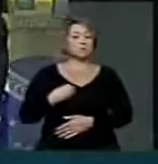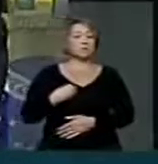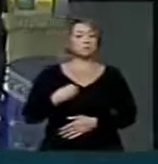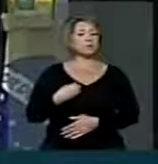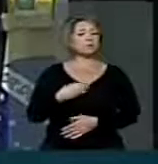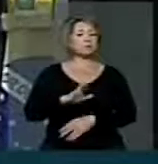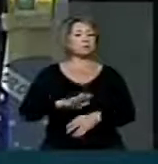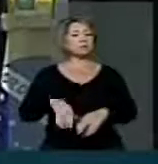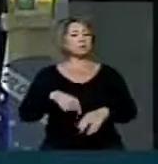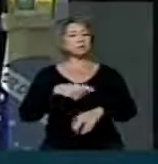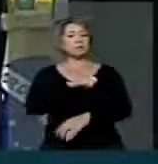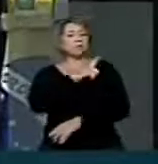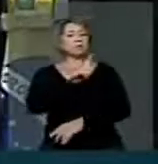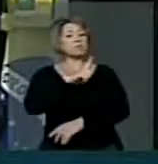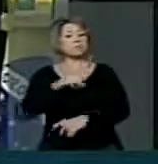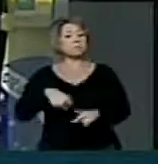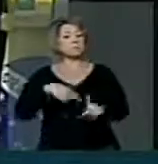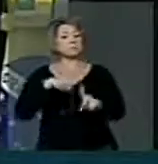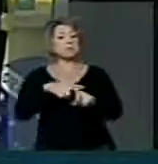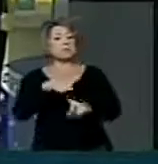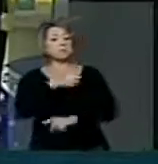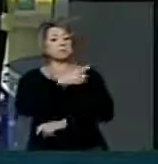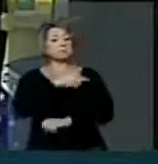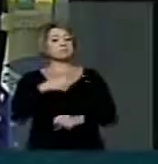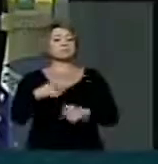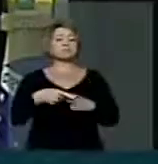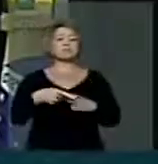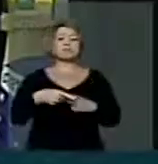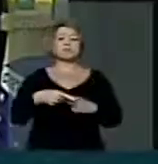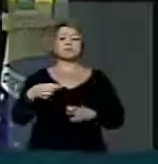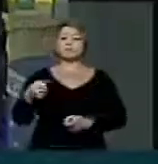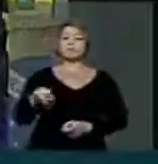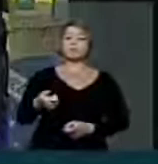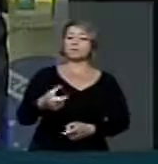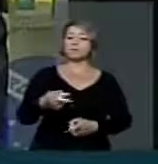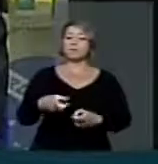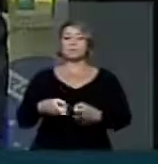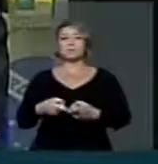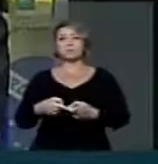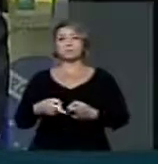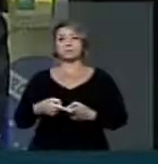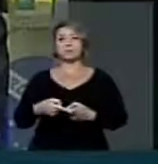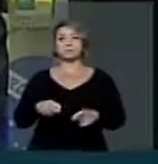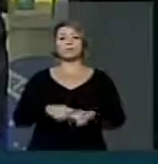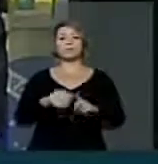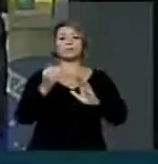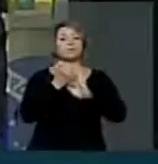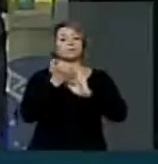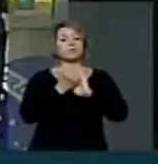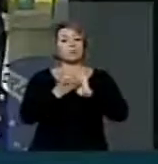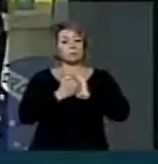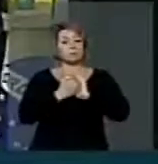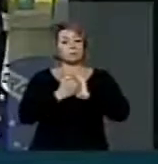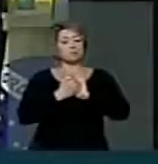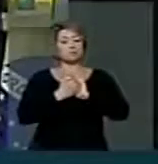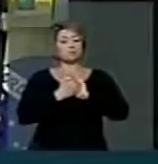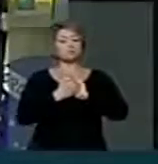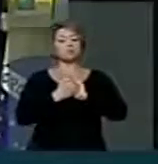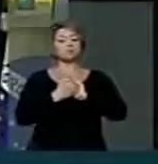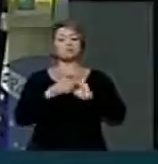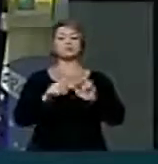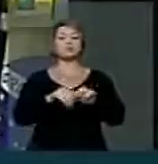mais médicos ou menos médicos. Este tema foi pautado na grande